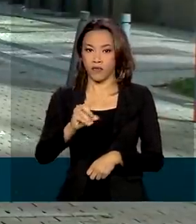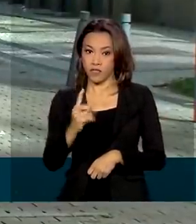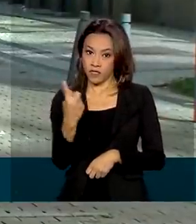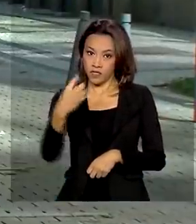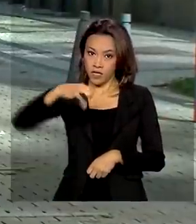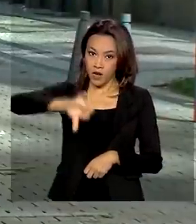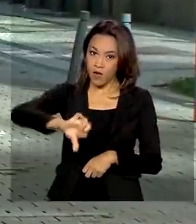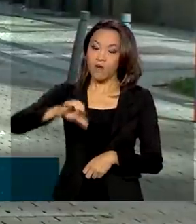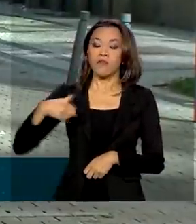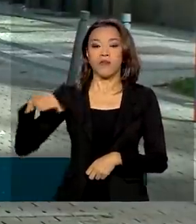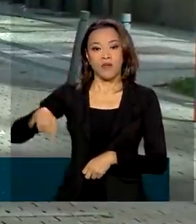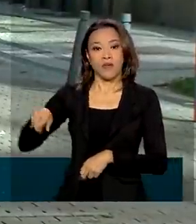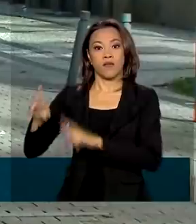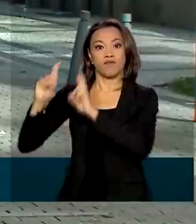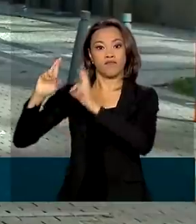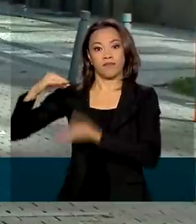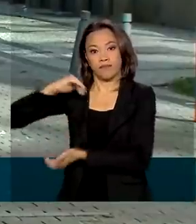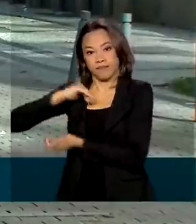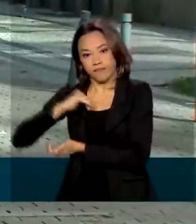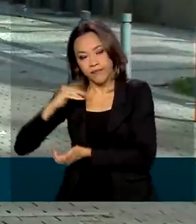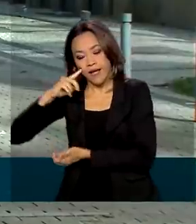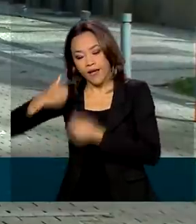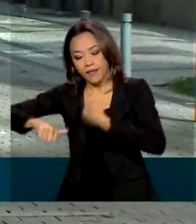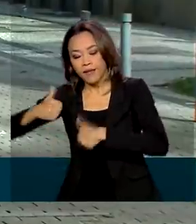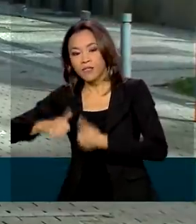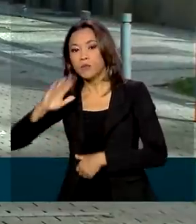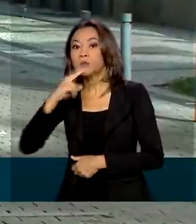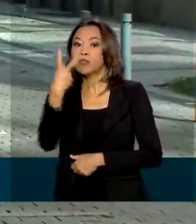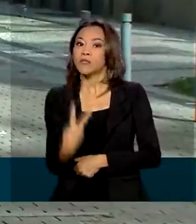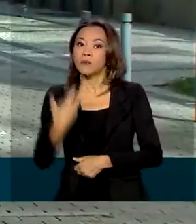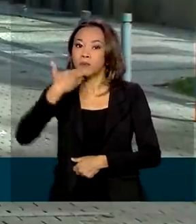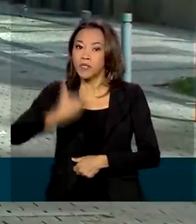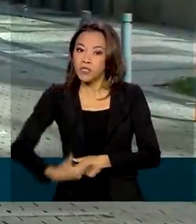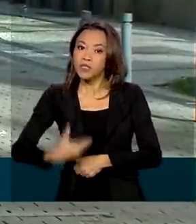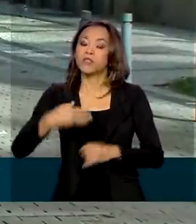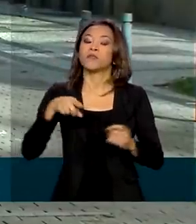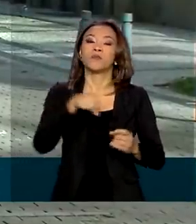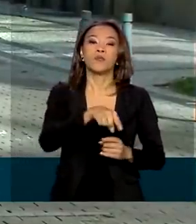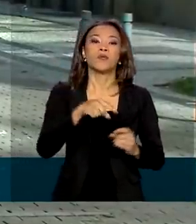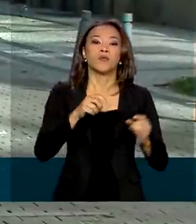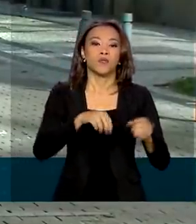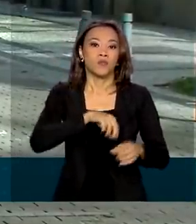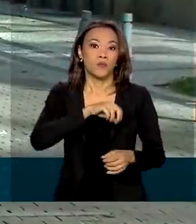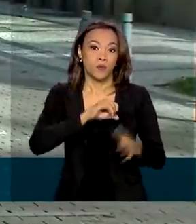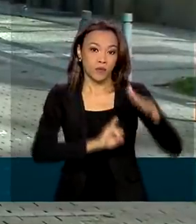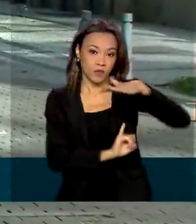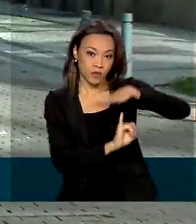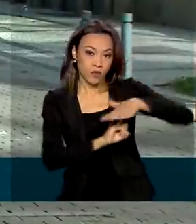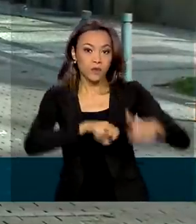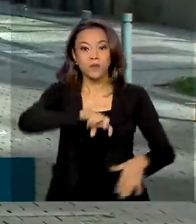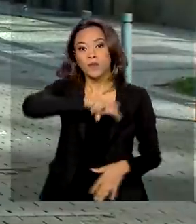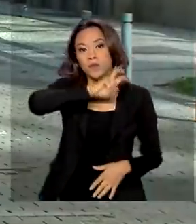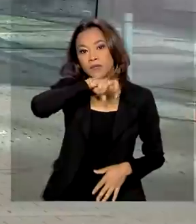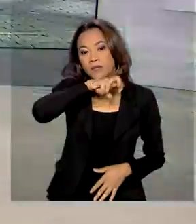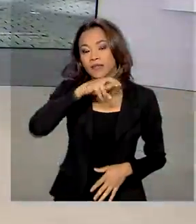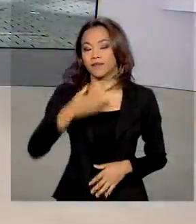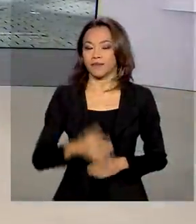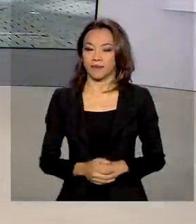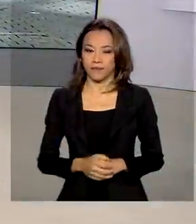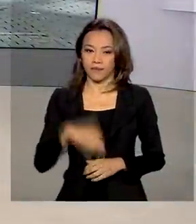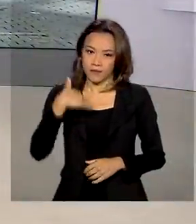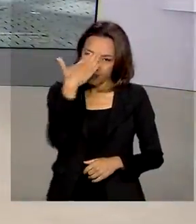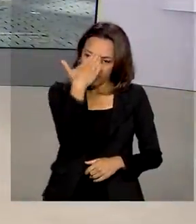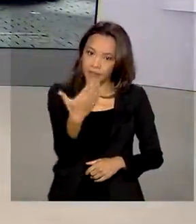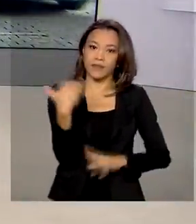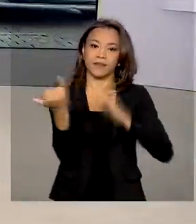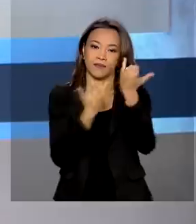segundo pedido do Instituto Butantan para uso emergencial da vacina Coronavac. Renata. Obrigada pelas suas